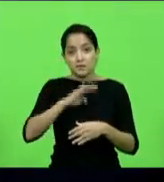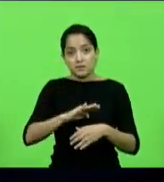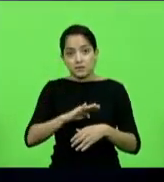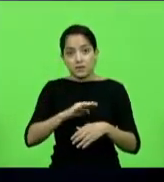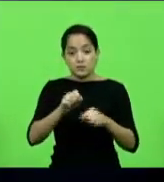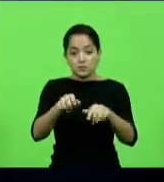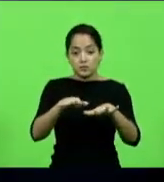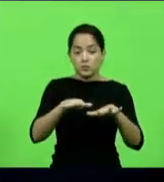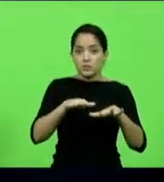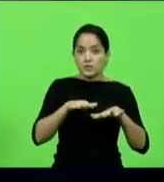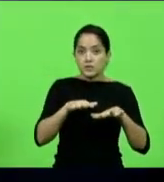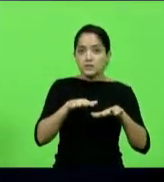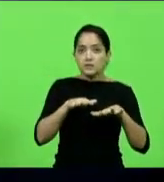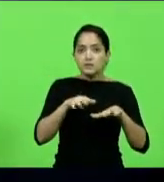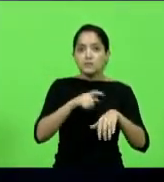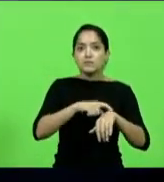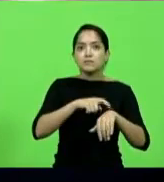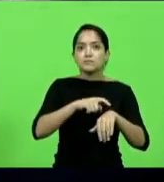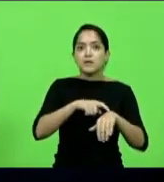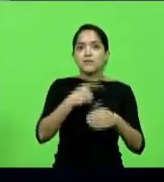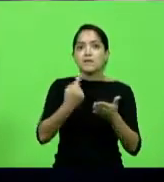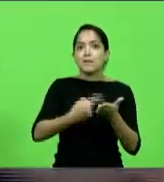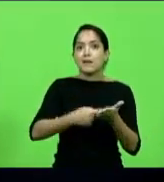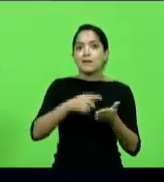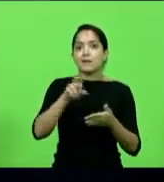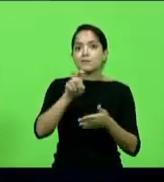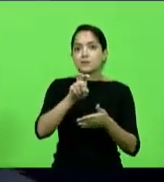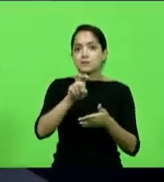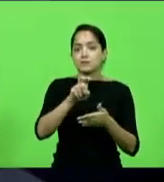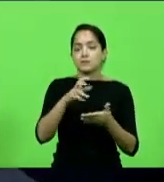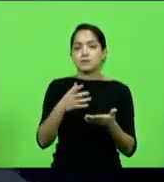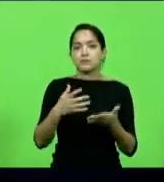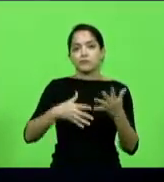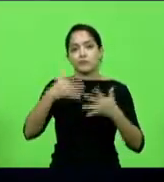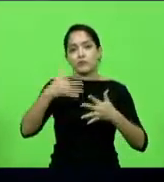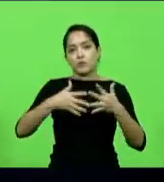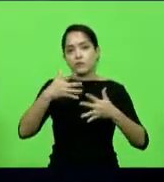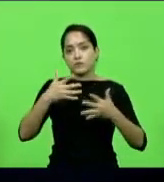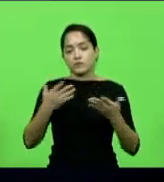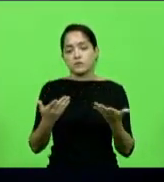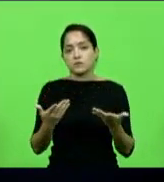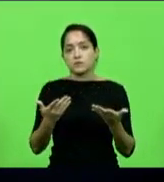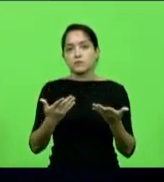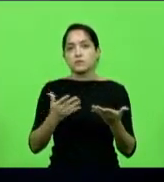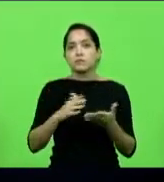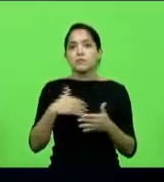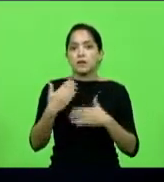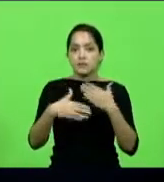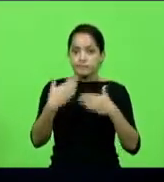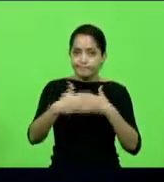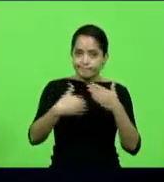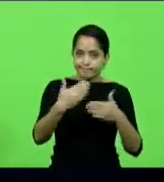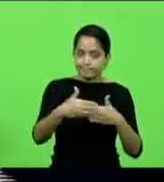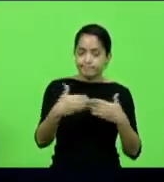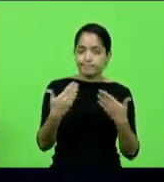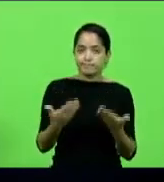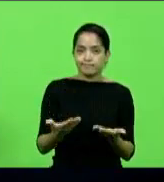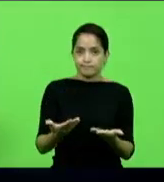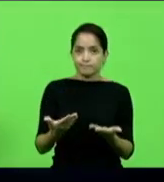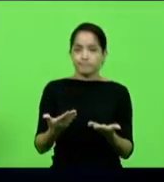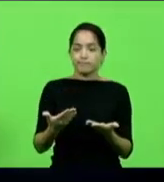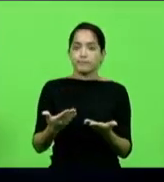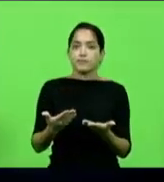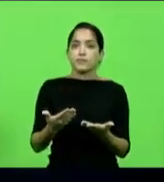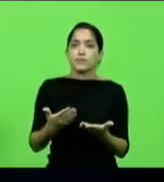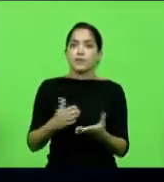às 17. No meu entendimento, também foi algo muito atropelado, mas ao passar desses últimos dias e depois também